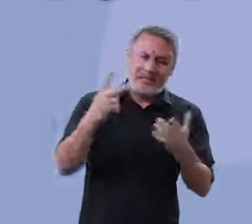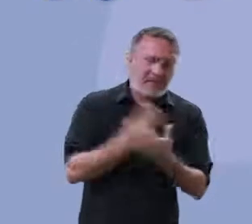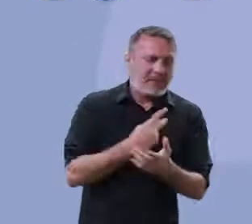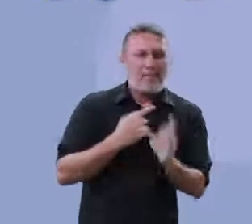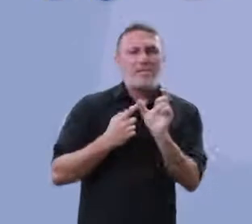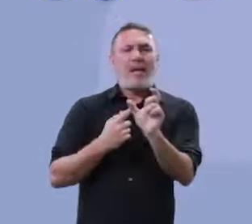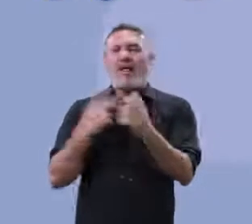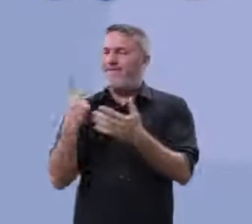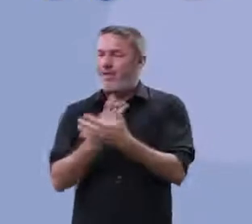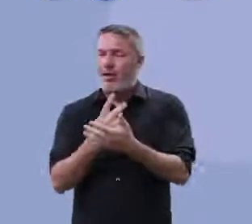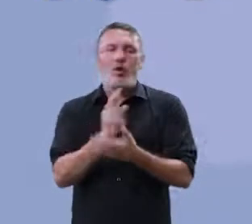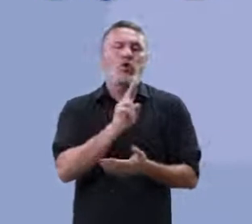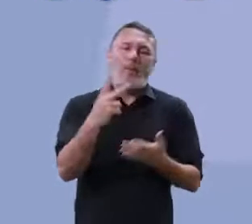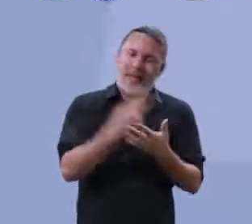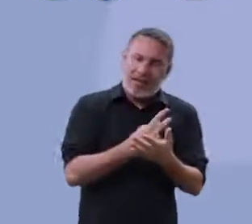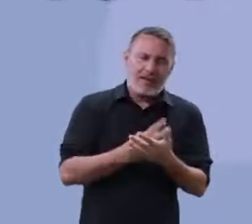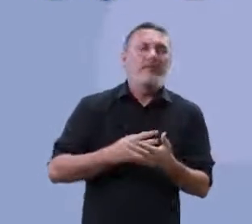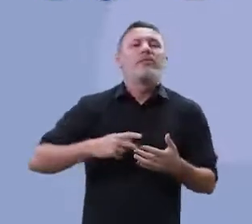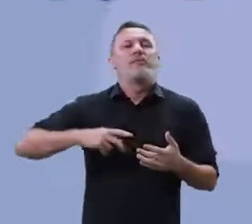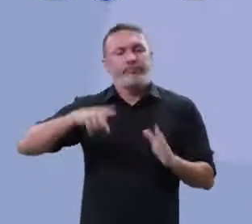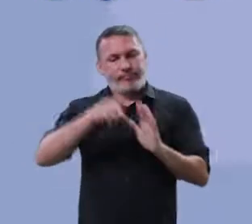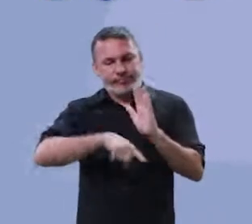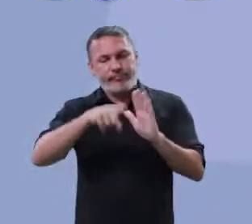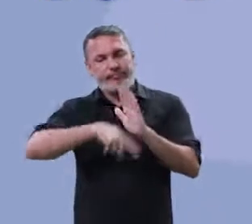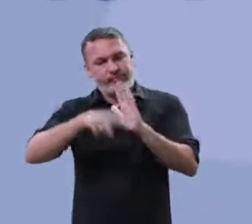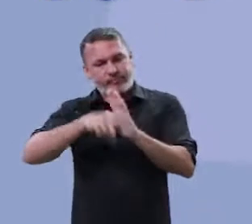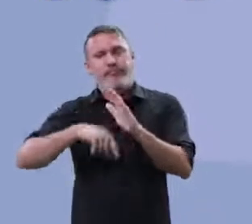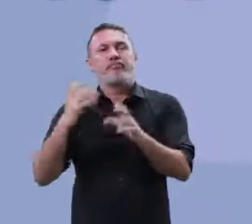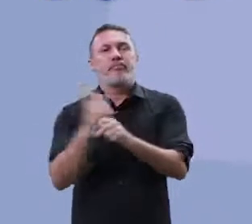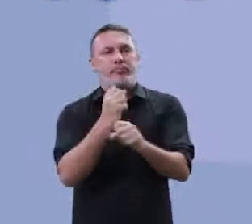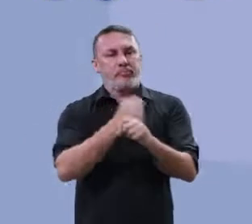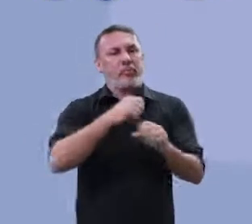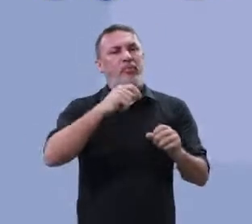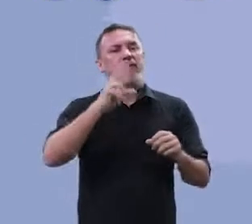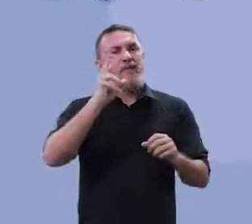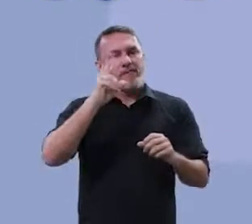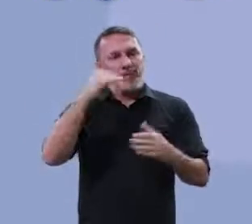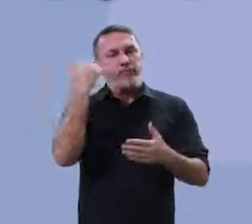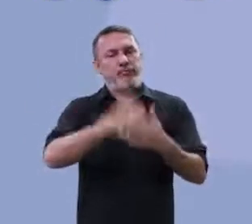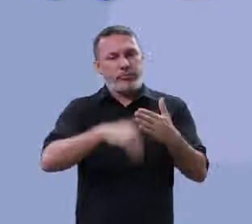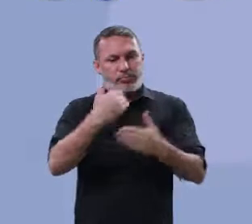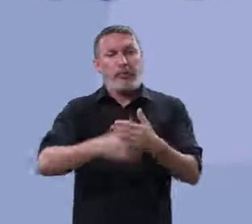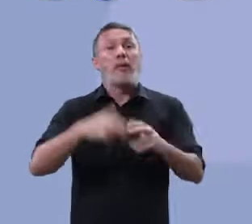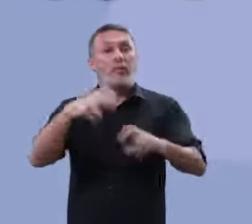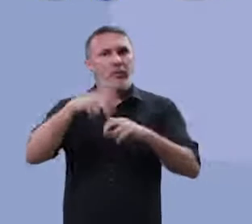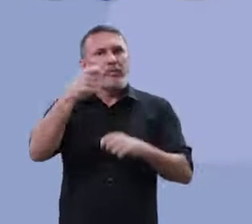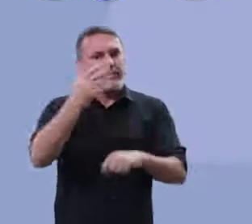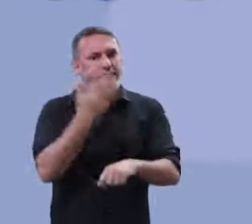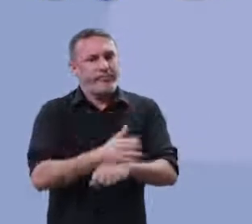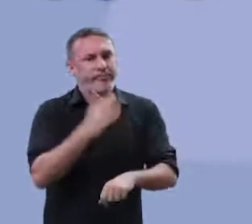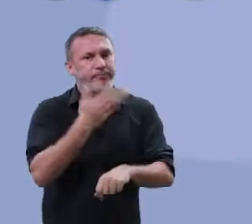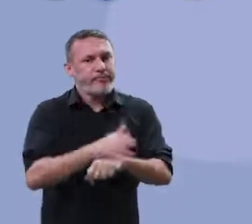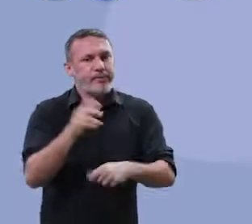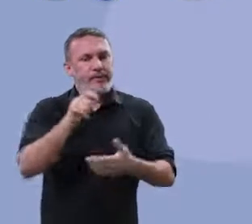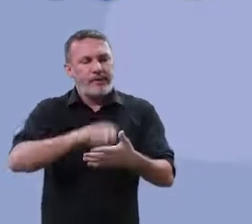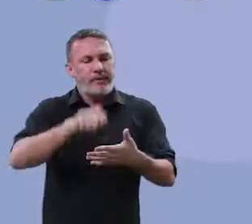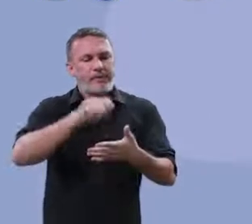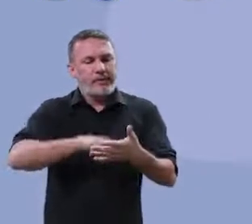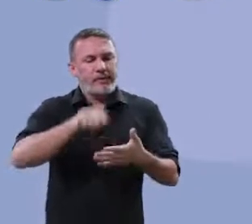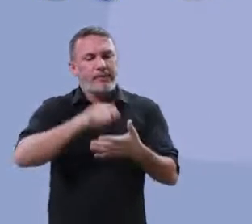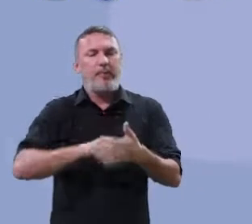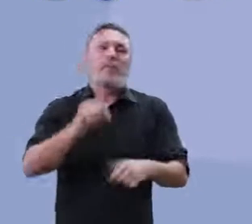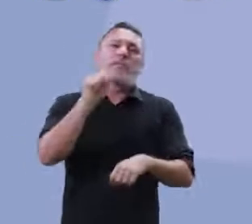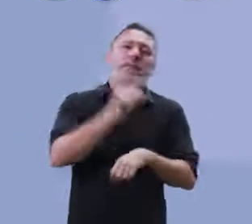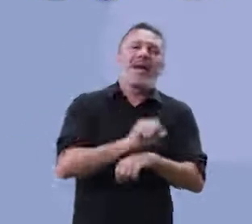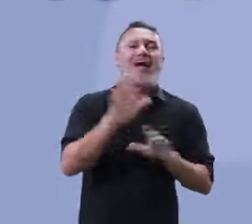E vai começar a analisar o seu texto. Obviamente, isso vai ser penalizado. É por isso que eu falo, vamos treinar a escrita, escrever pausadamente.